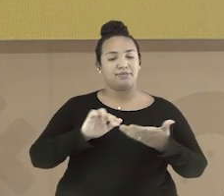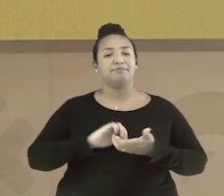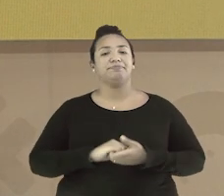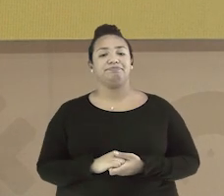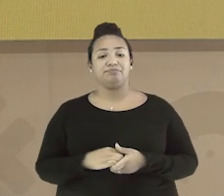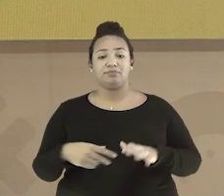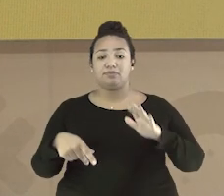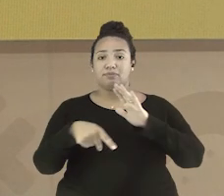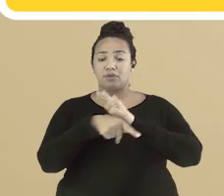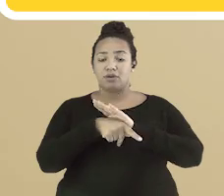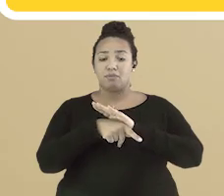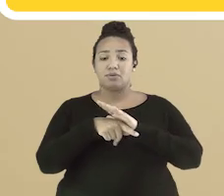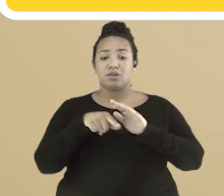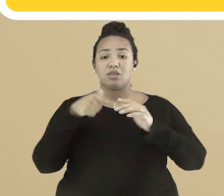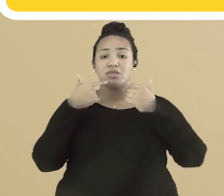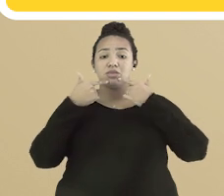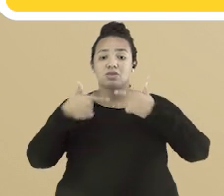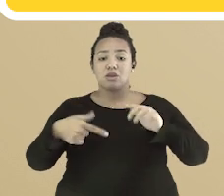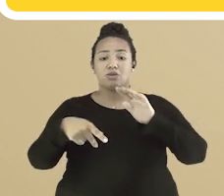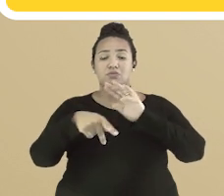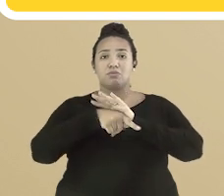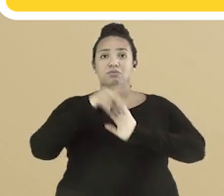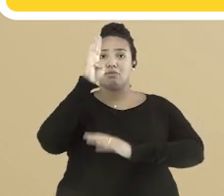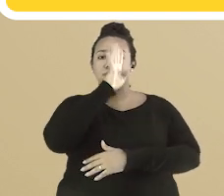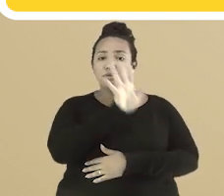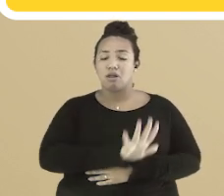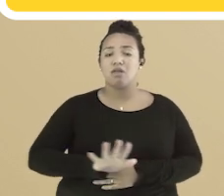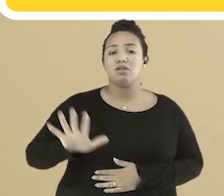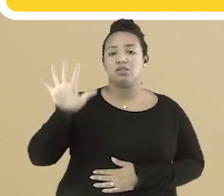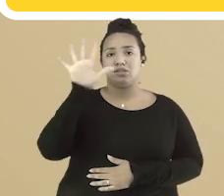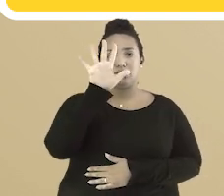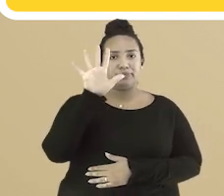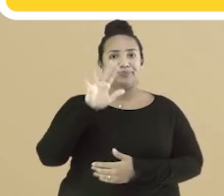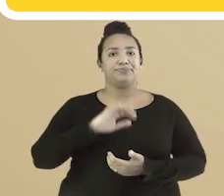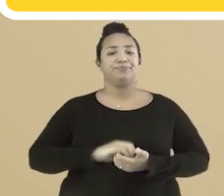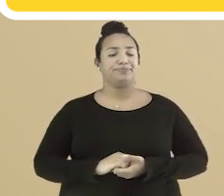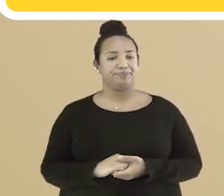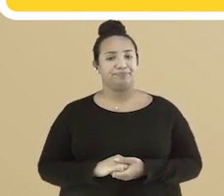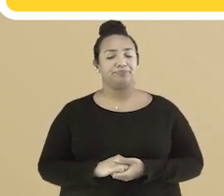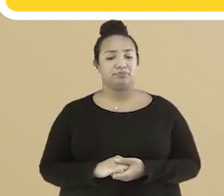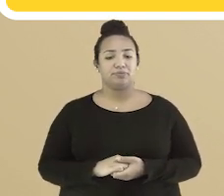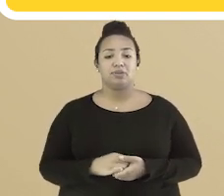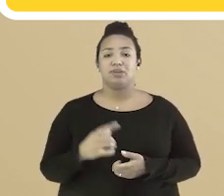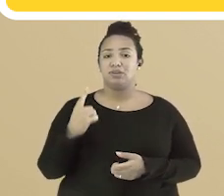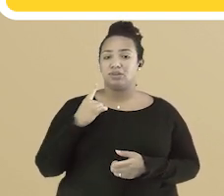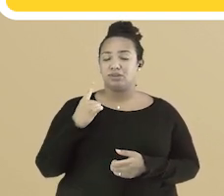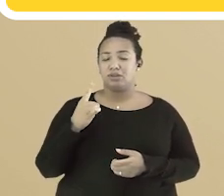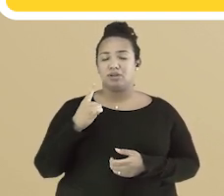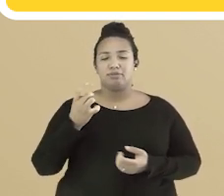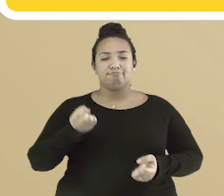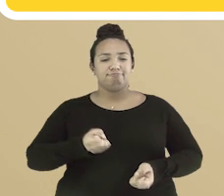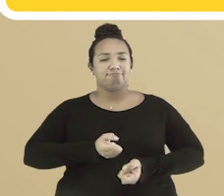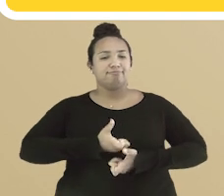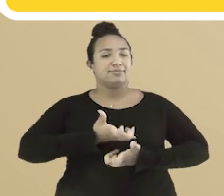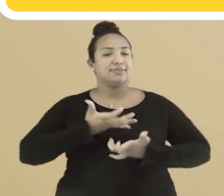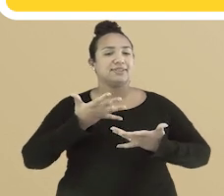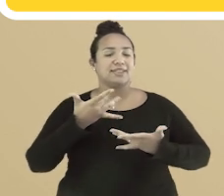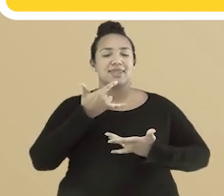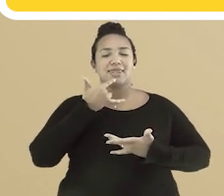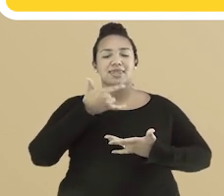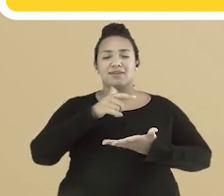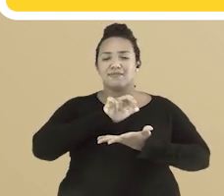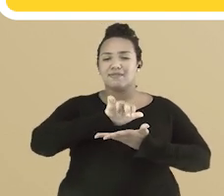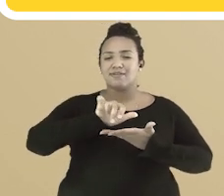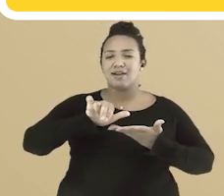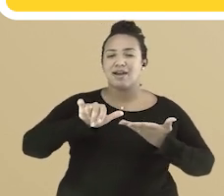salários do Brasil. Variação linguística compõe os diferentes modos em que é possível expressar-se em uma